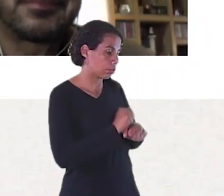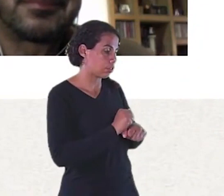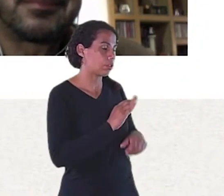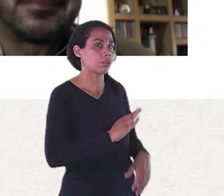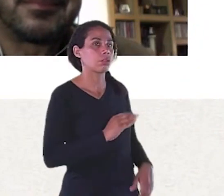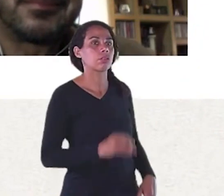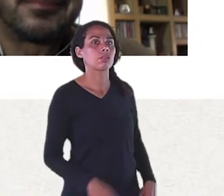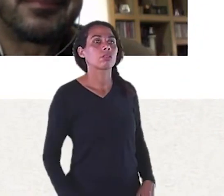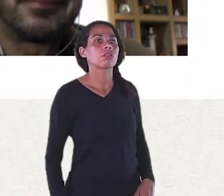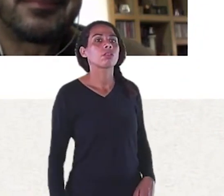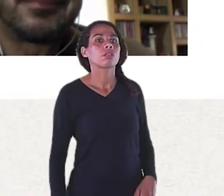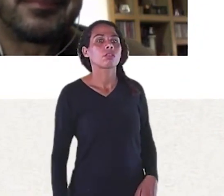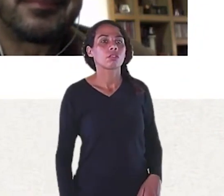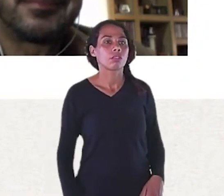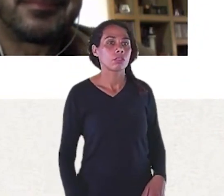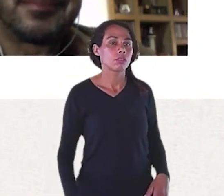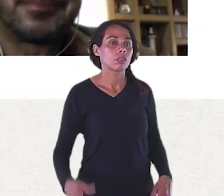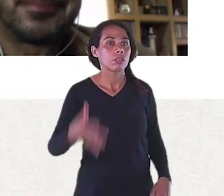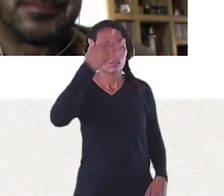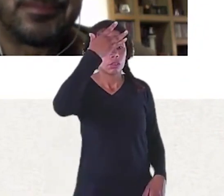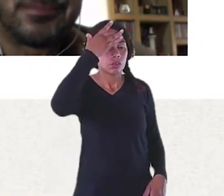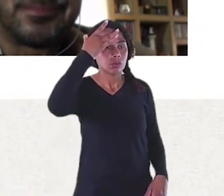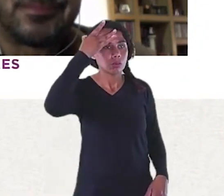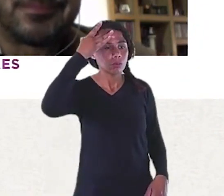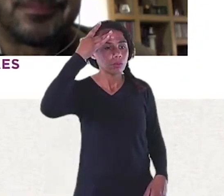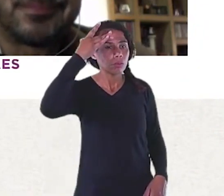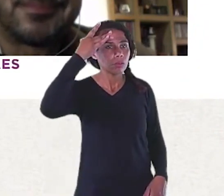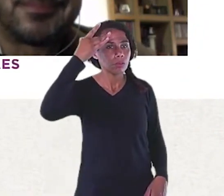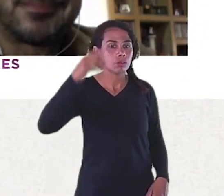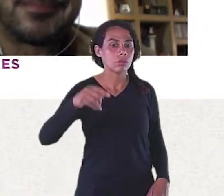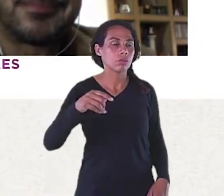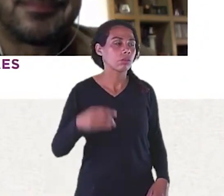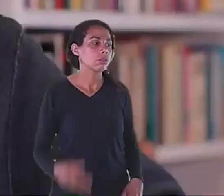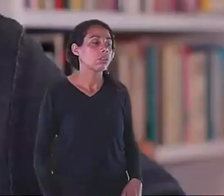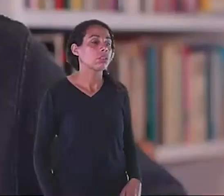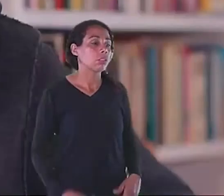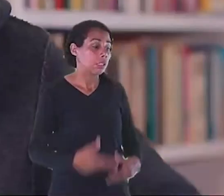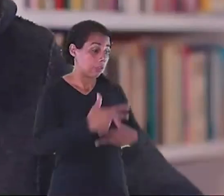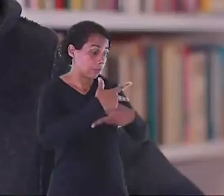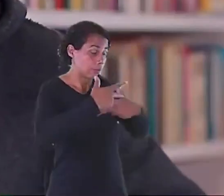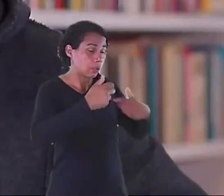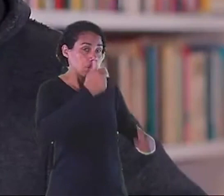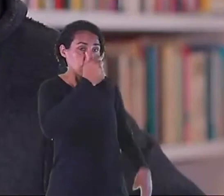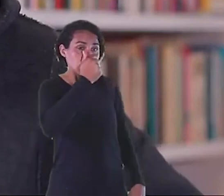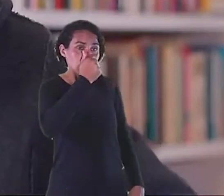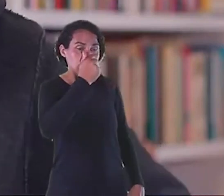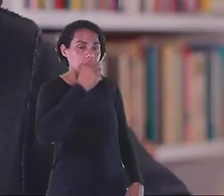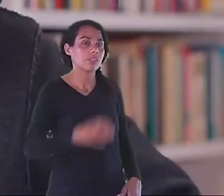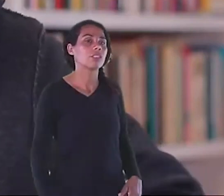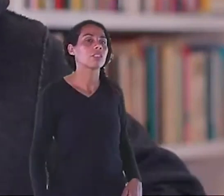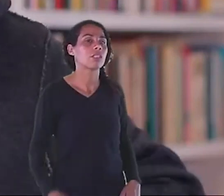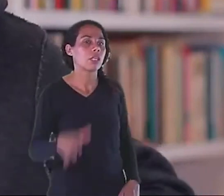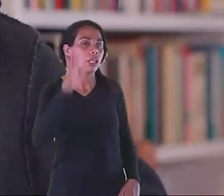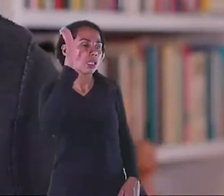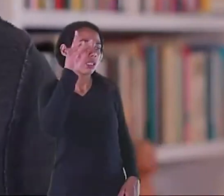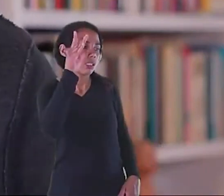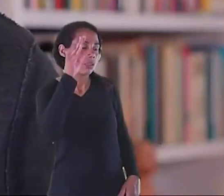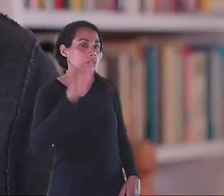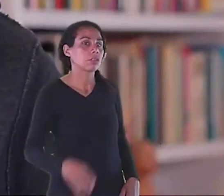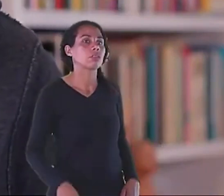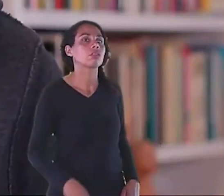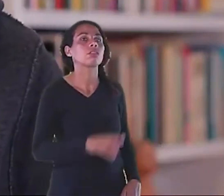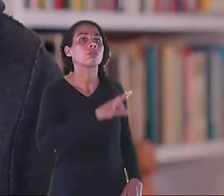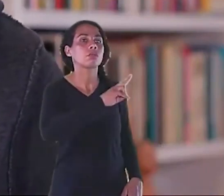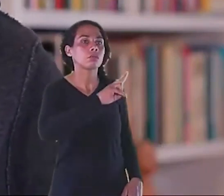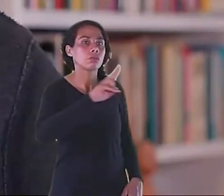As inúmeras pessoas Que estão nos ouvindo Estão nos assistindo aqui Pelo chat Eu quero agradecer Ao Paulo Hugo